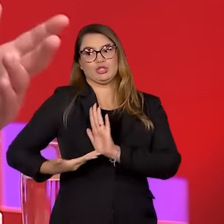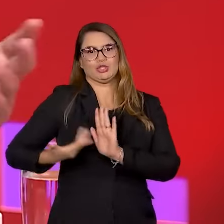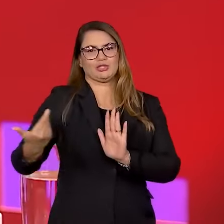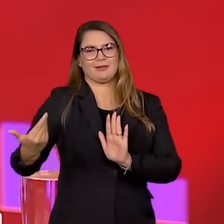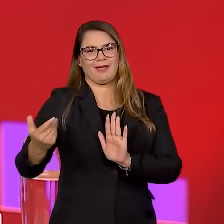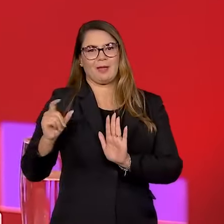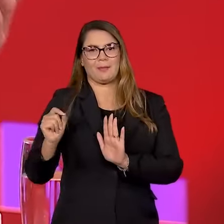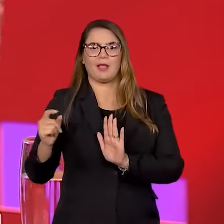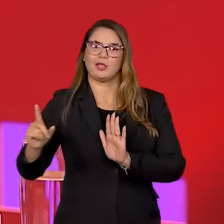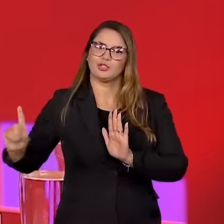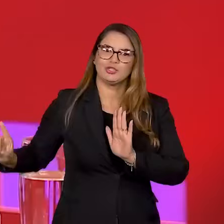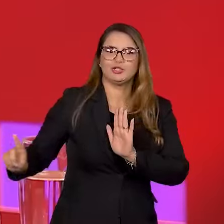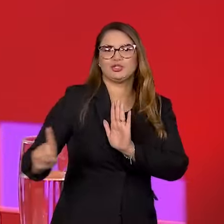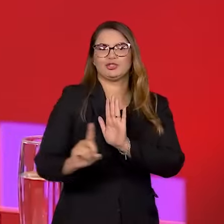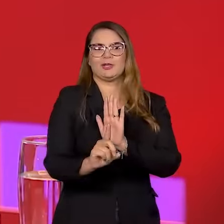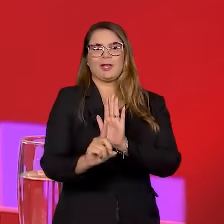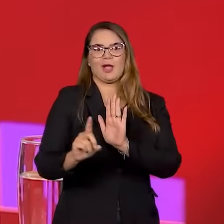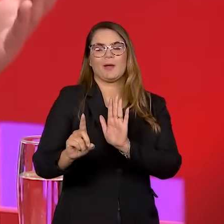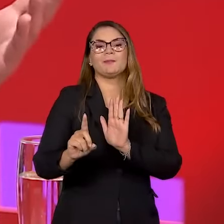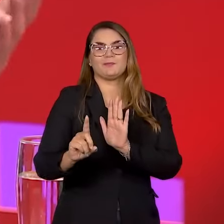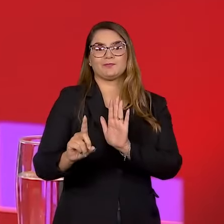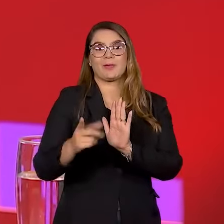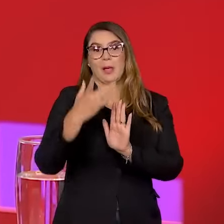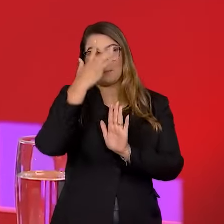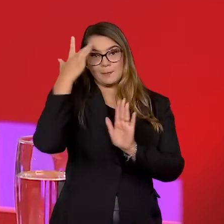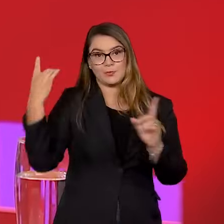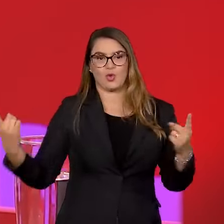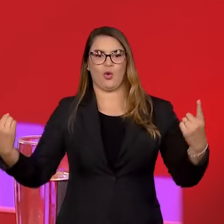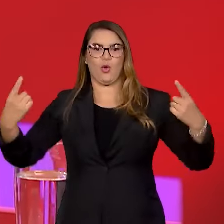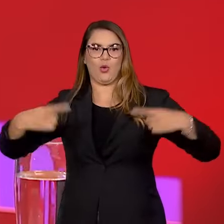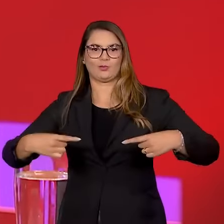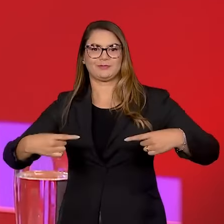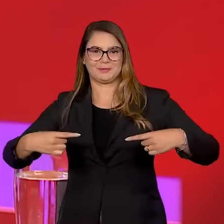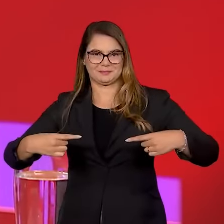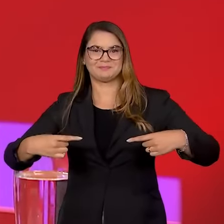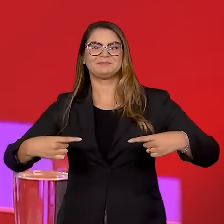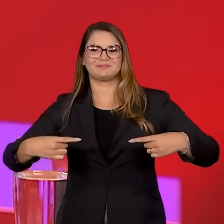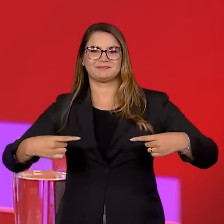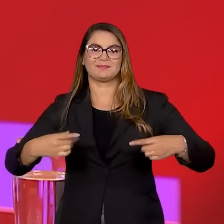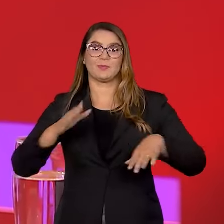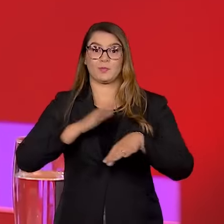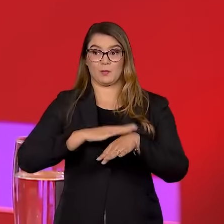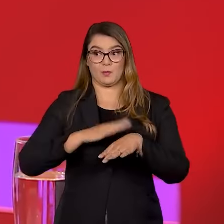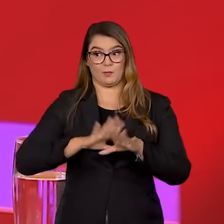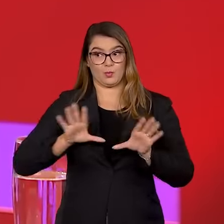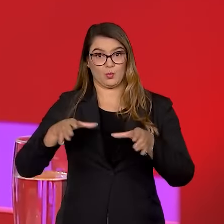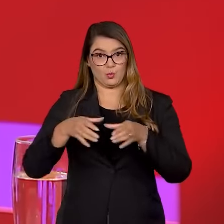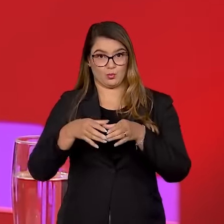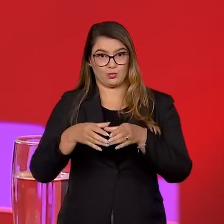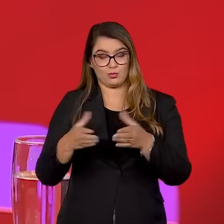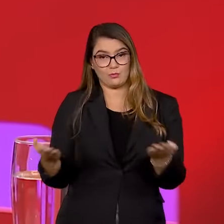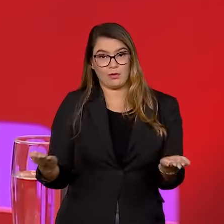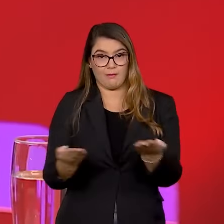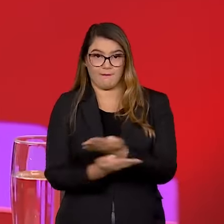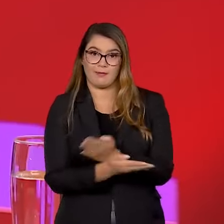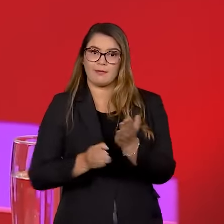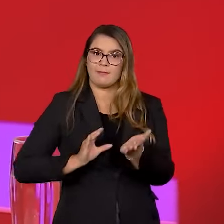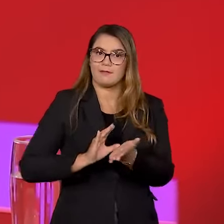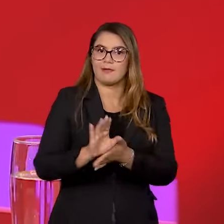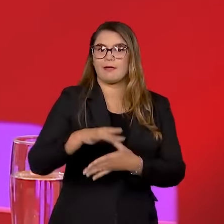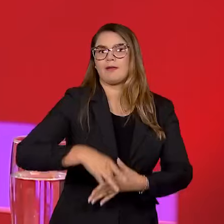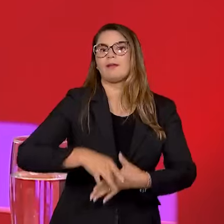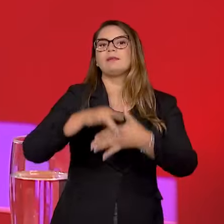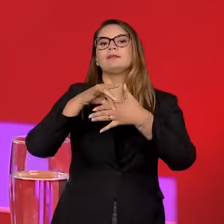poder facilitar a chegada do seu oponente, né? Num determinado momento, parte da Lava Jato investiu numa determinada